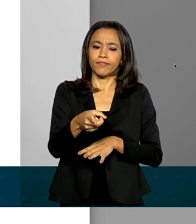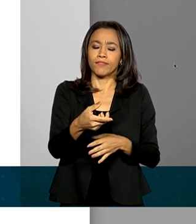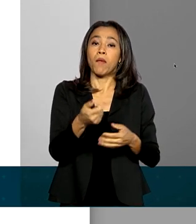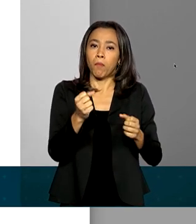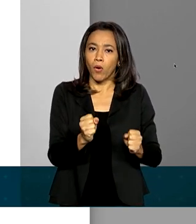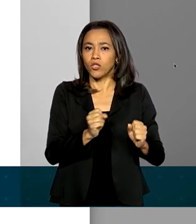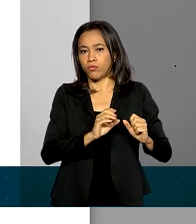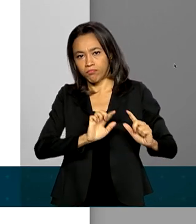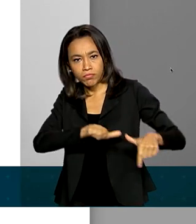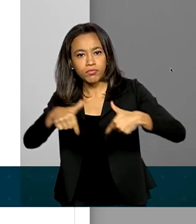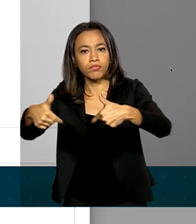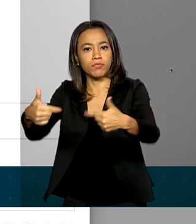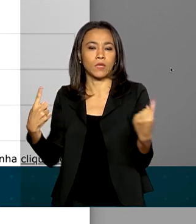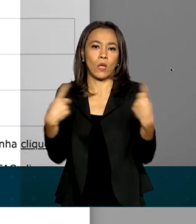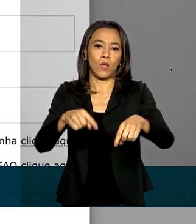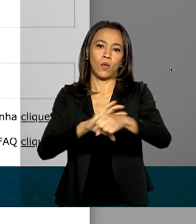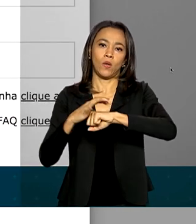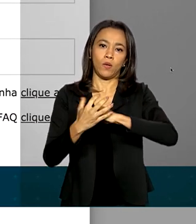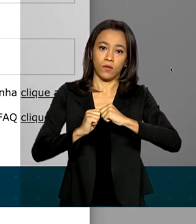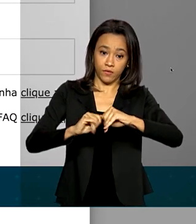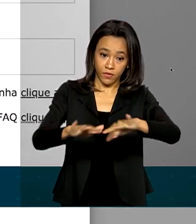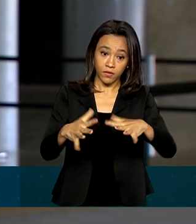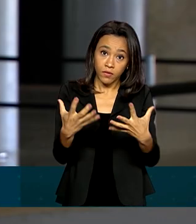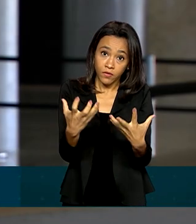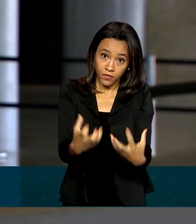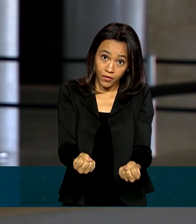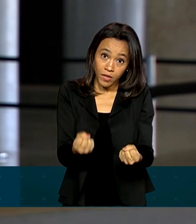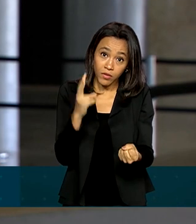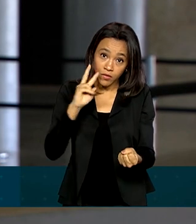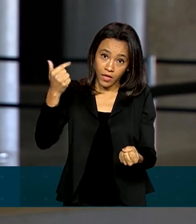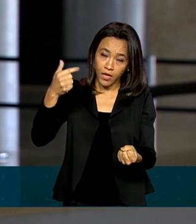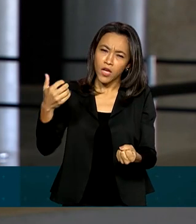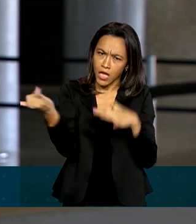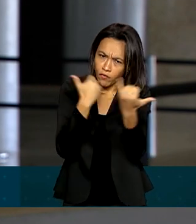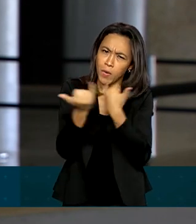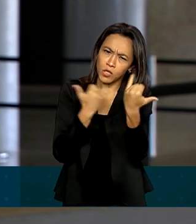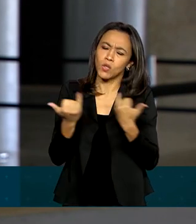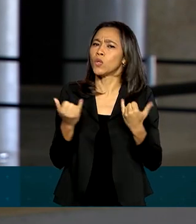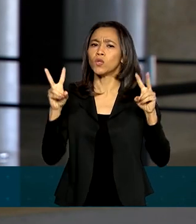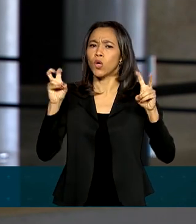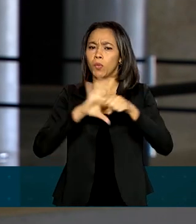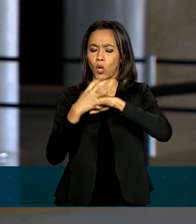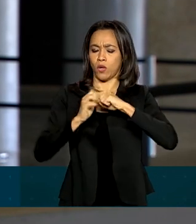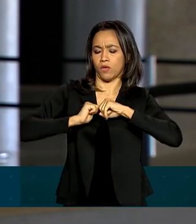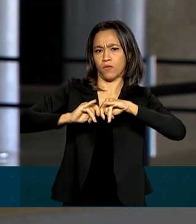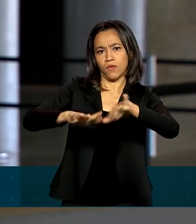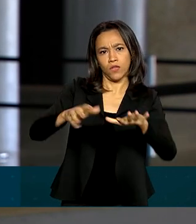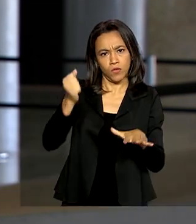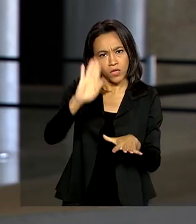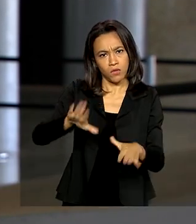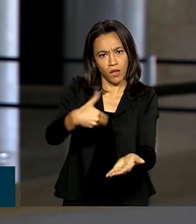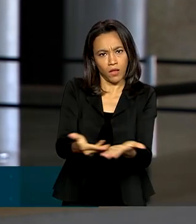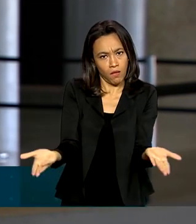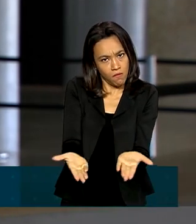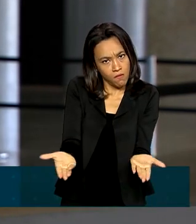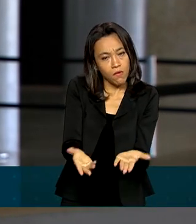atuar nesse combate ao novo coronavírus. Vamos atualizar então os dados do novo coronavírus, da Covid-19 até o momento